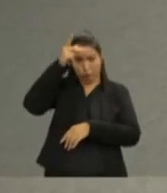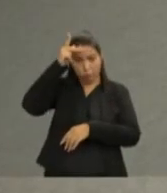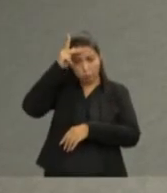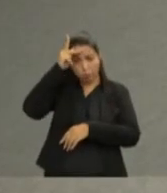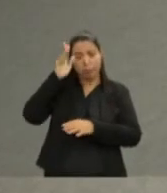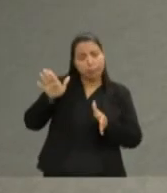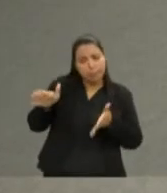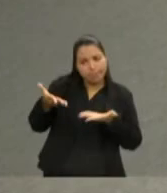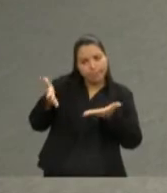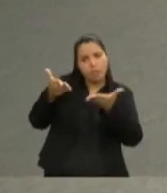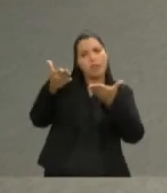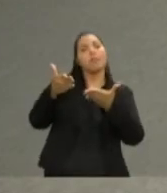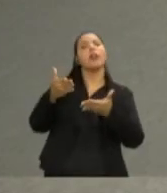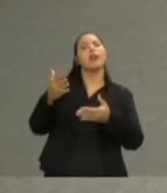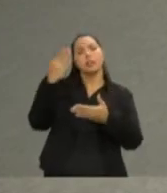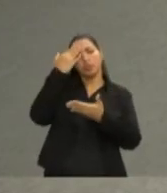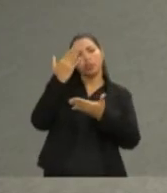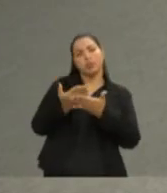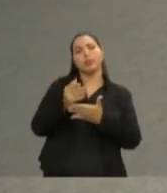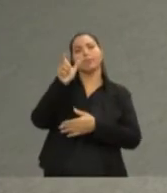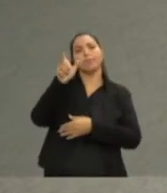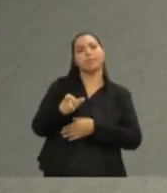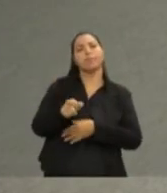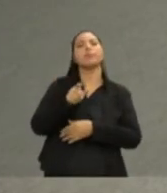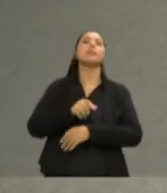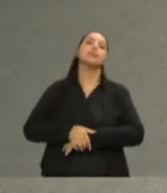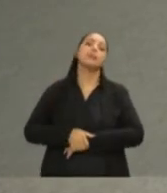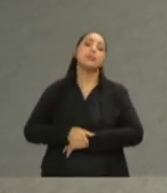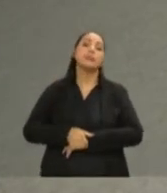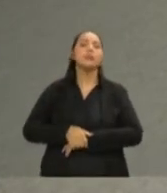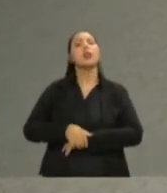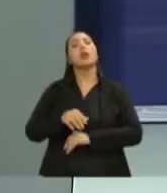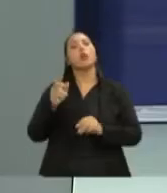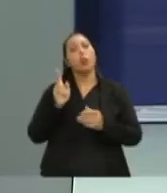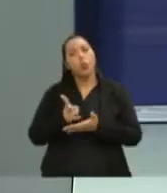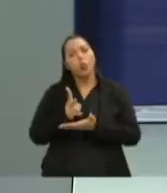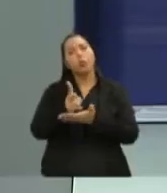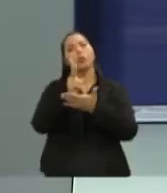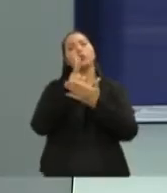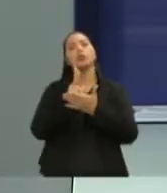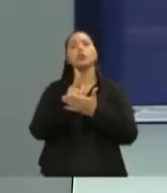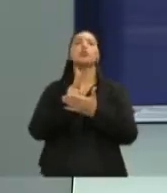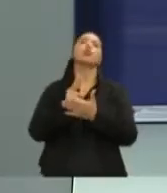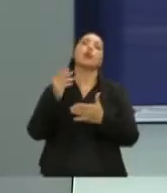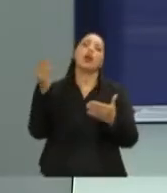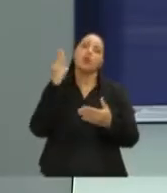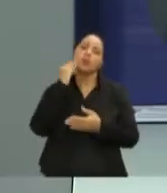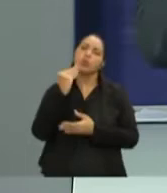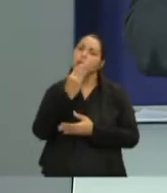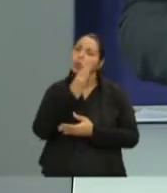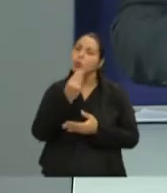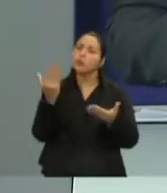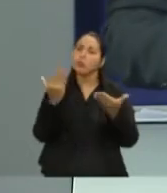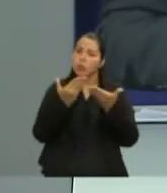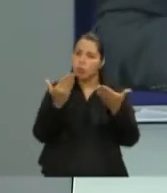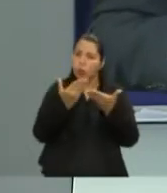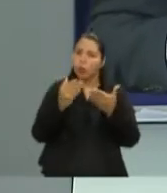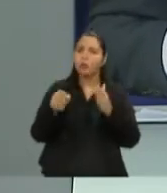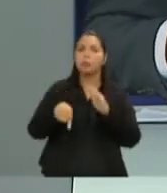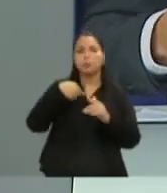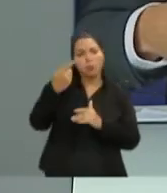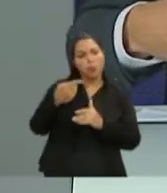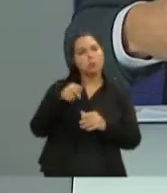continuar apostando nela. A palavra continua com o candidato João Coser. Vou sortear o tema para a próxima pergunta.